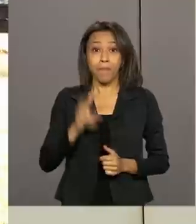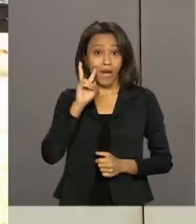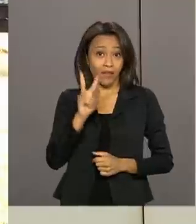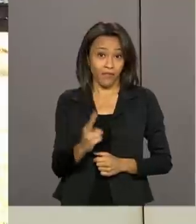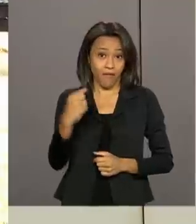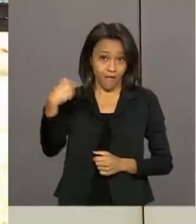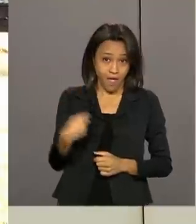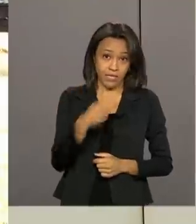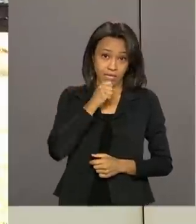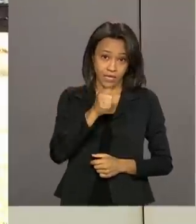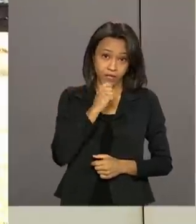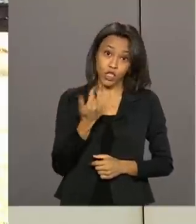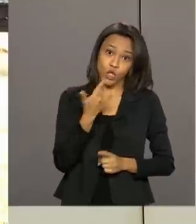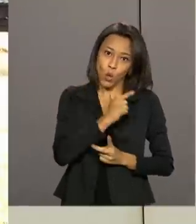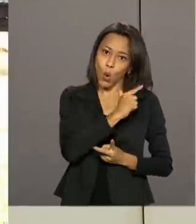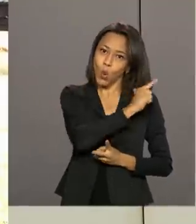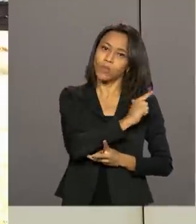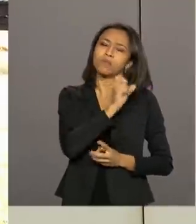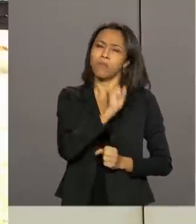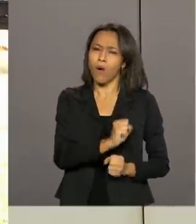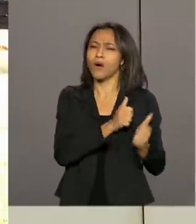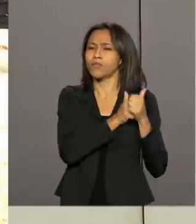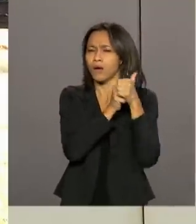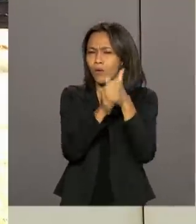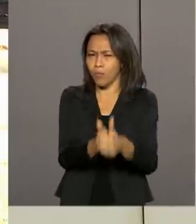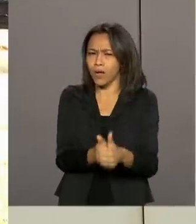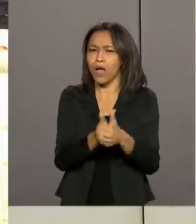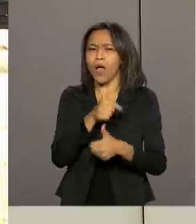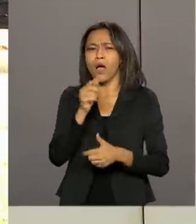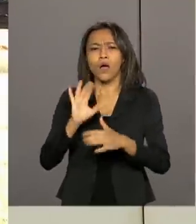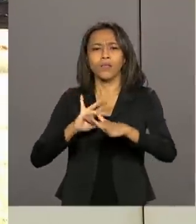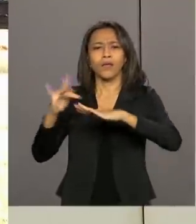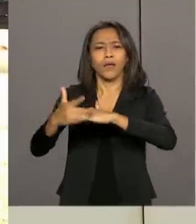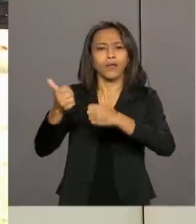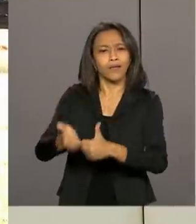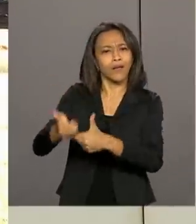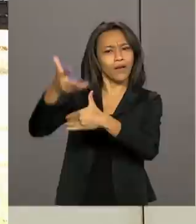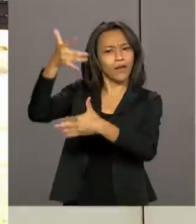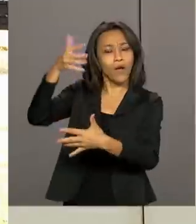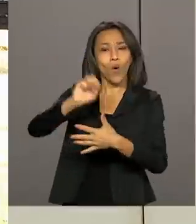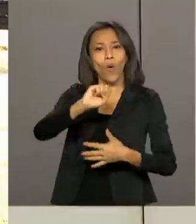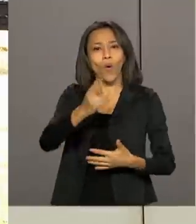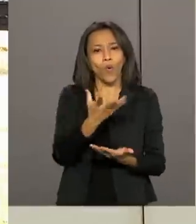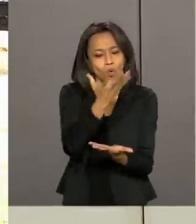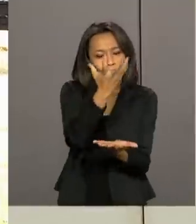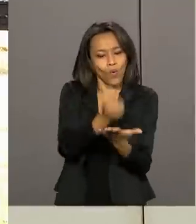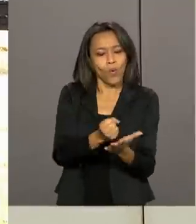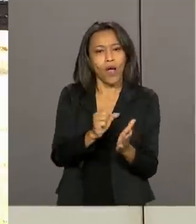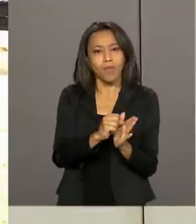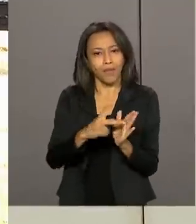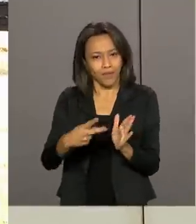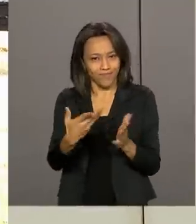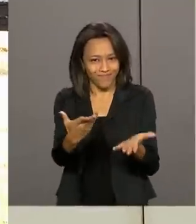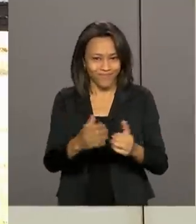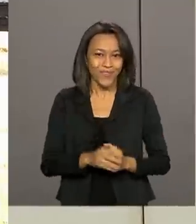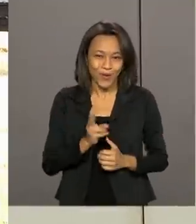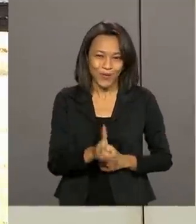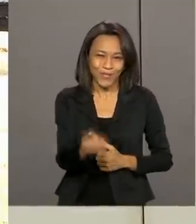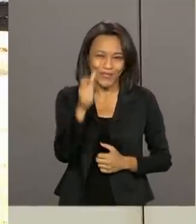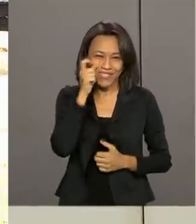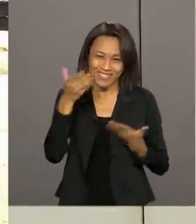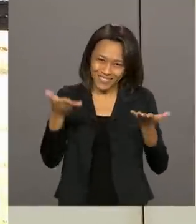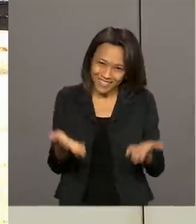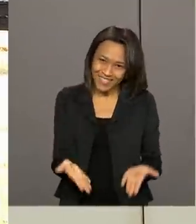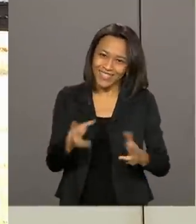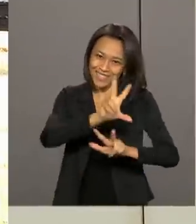e outras entrevistas, você pode acompanhar o nosso trabalho nas redes sociais ou abaixar o EBC Play. Continue em